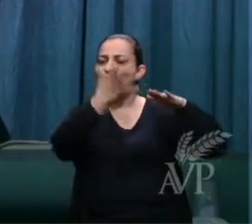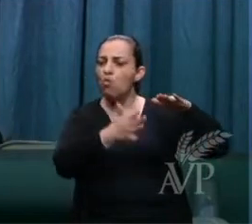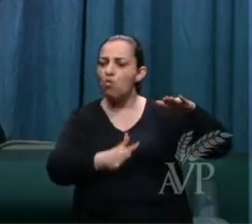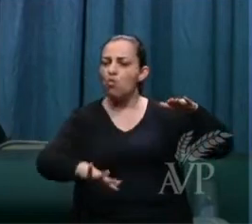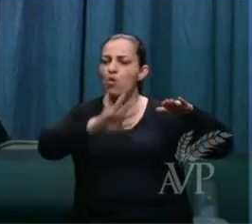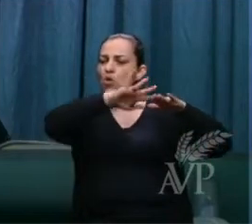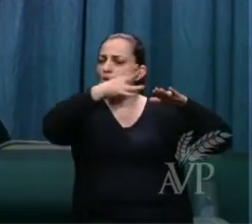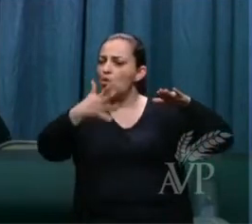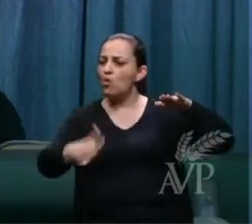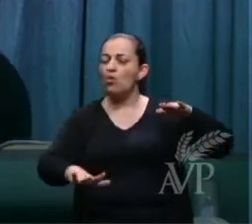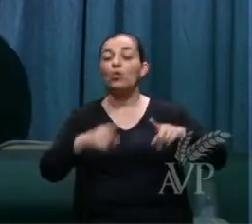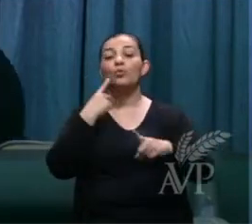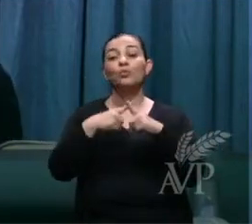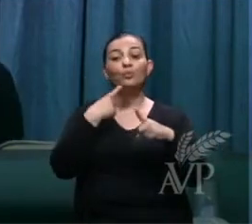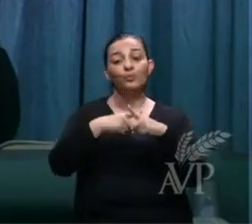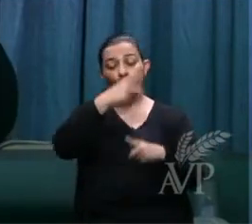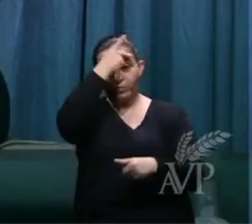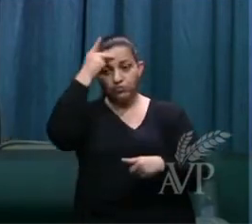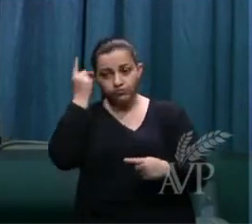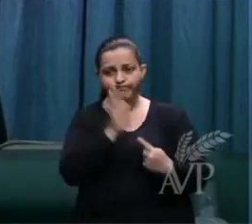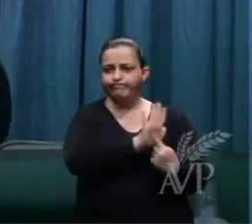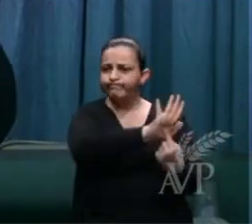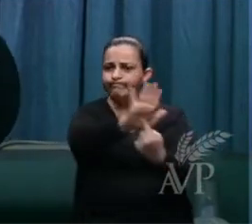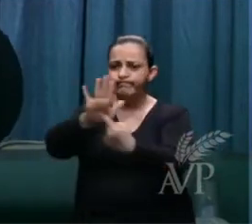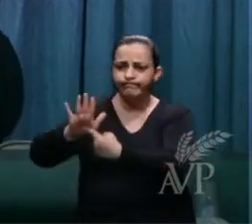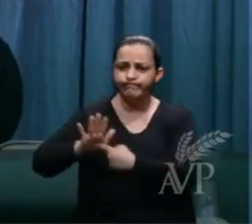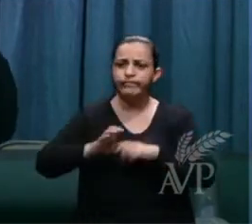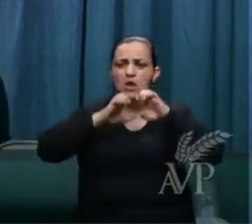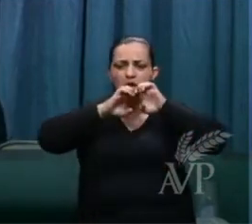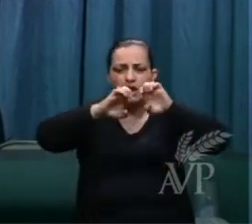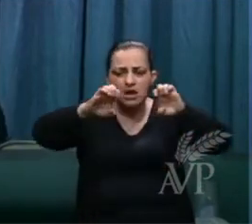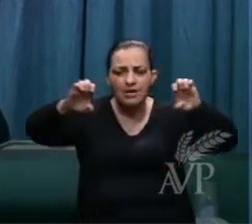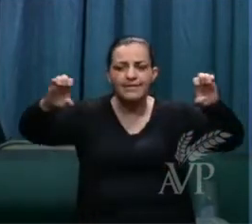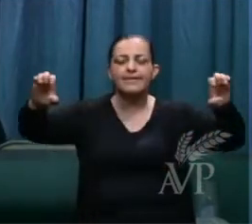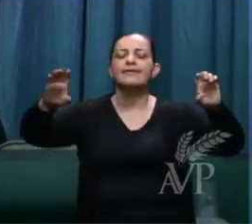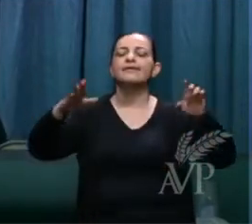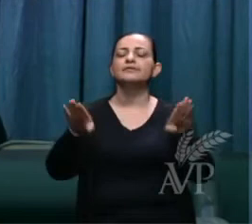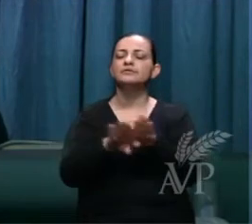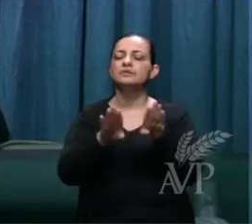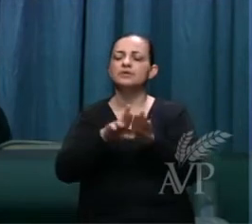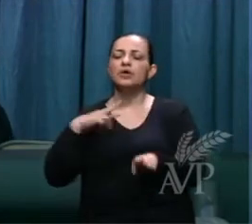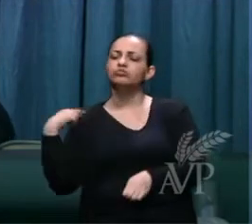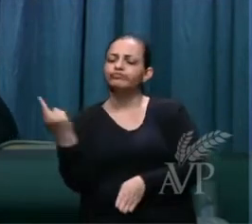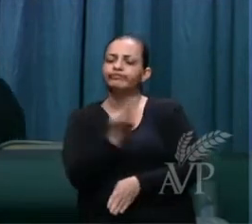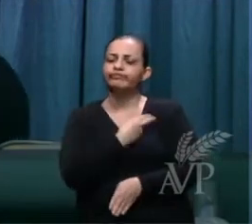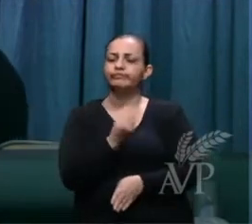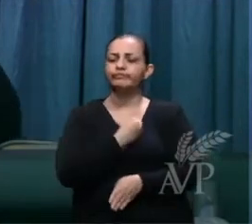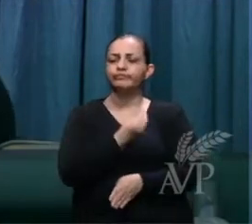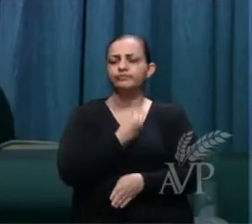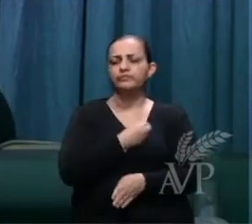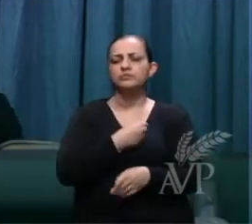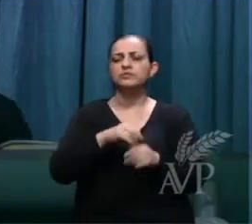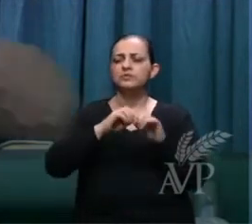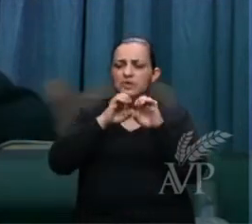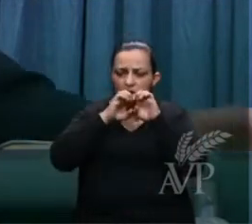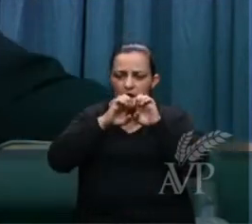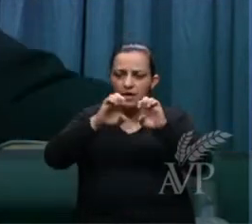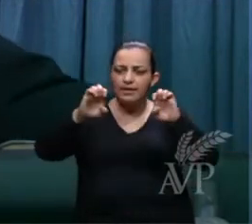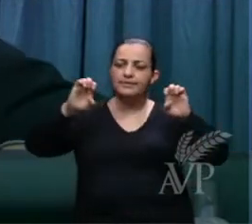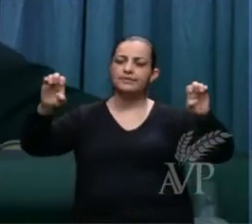de Jesus Cristo, que testificaram, que falaram, e a nossa vida, ela é uma pregação,